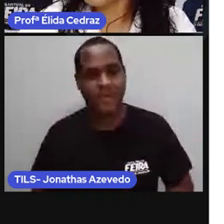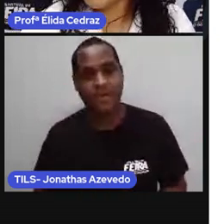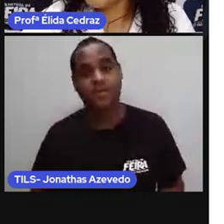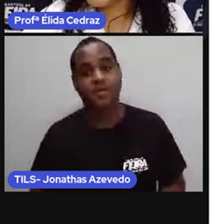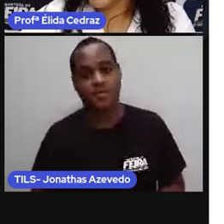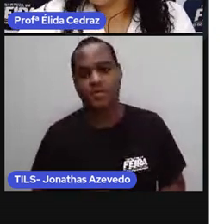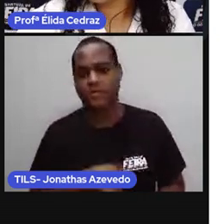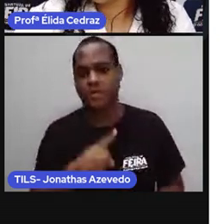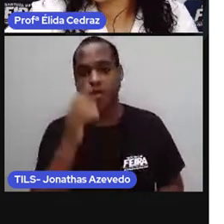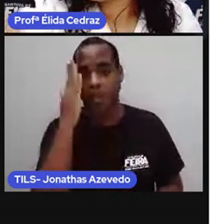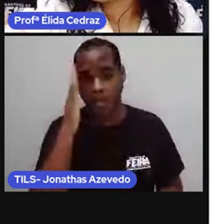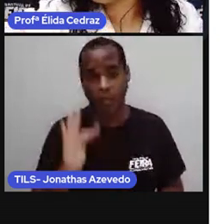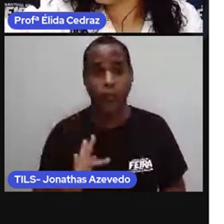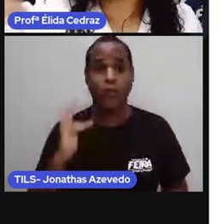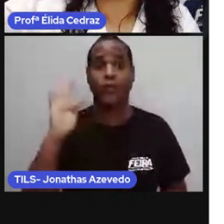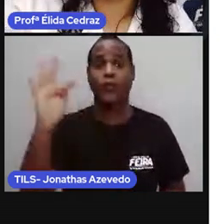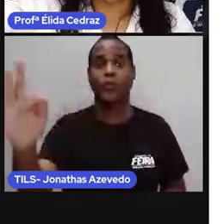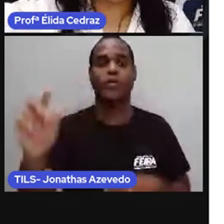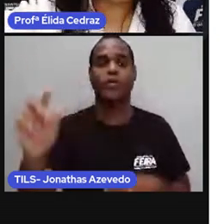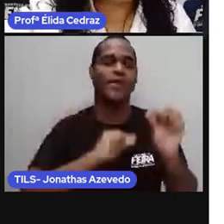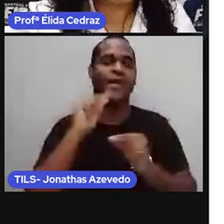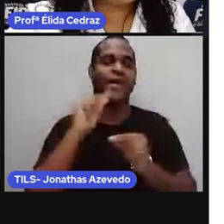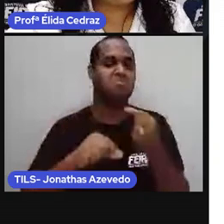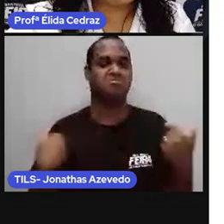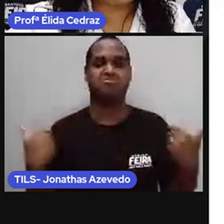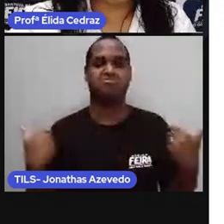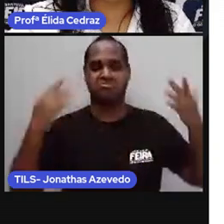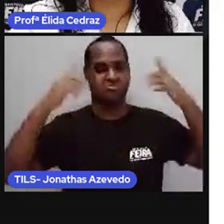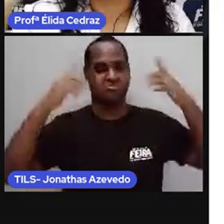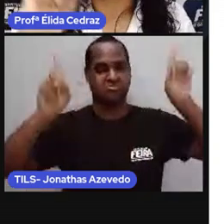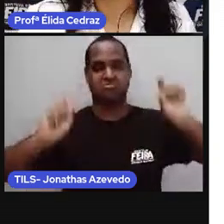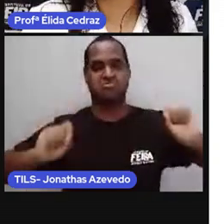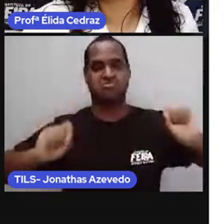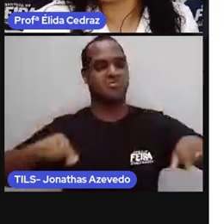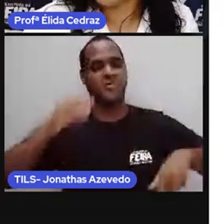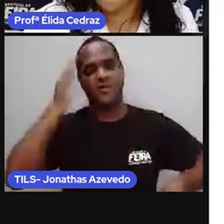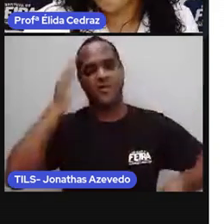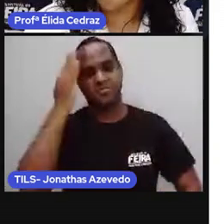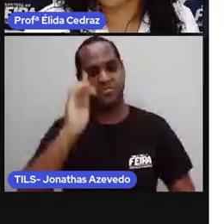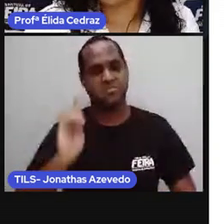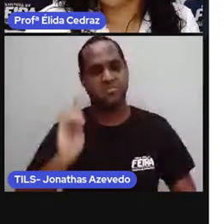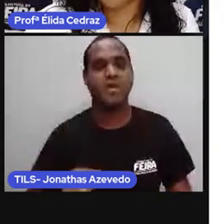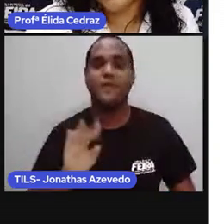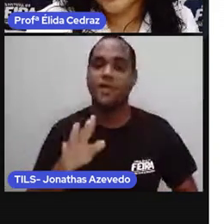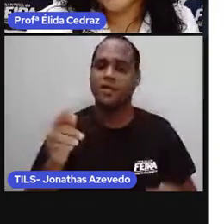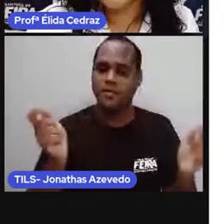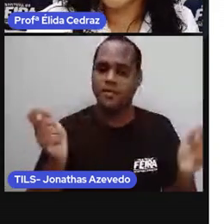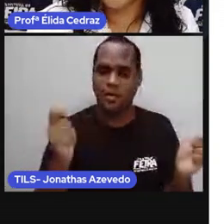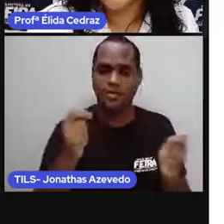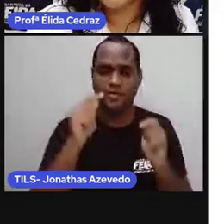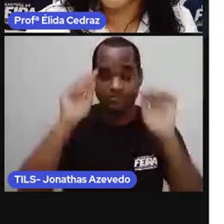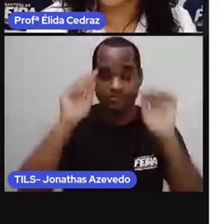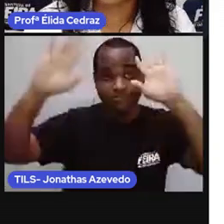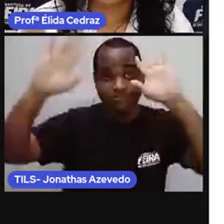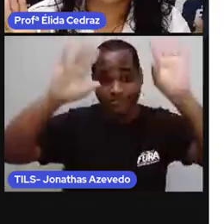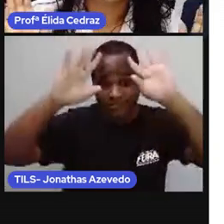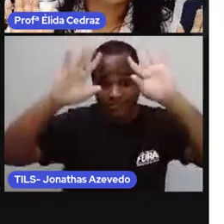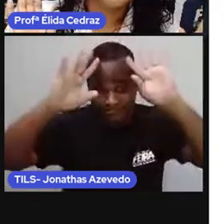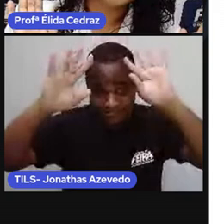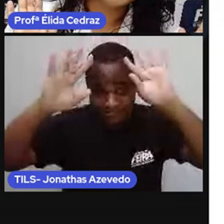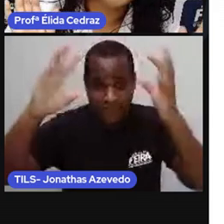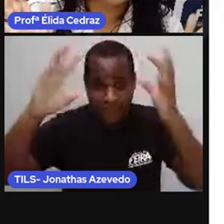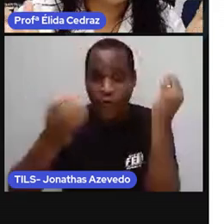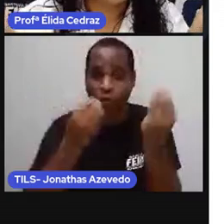Você só não sabe como você vai ser no futuro. Mas você pode fazer o seu desenho